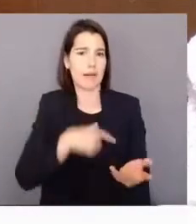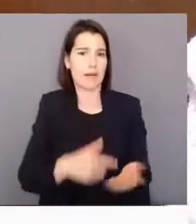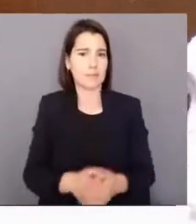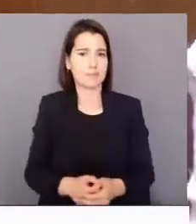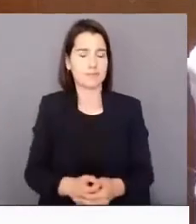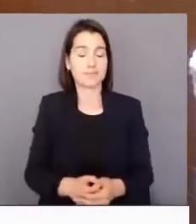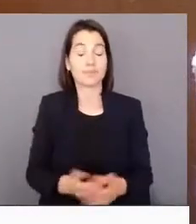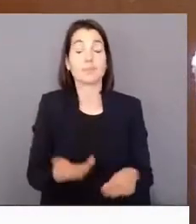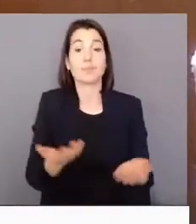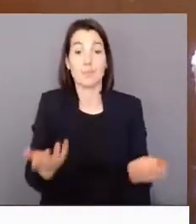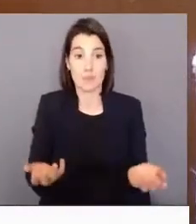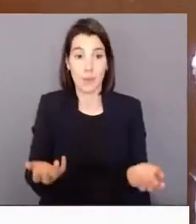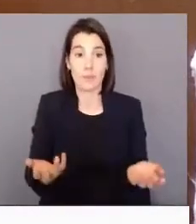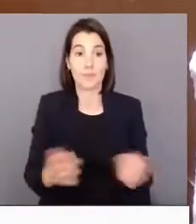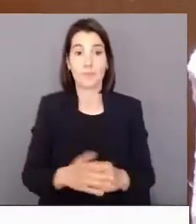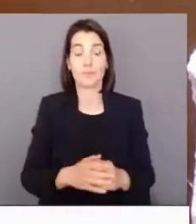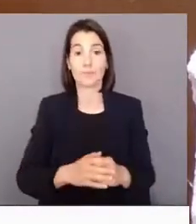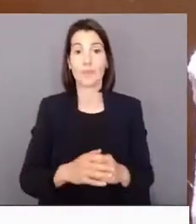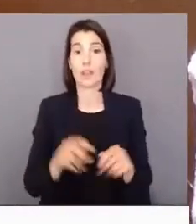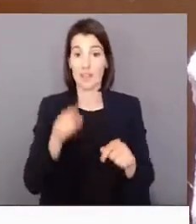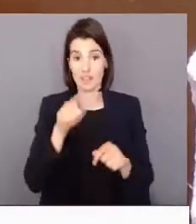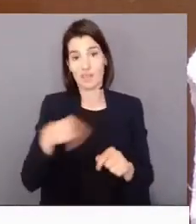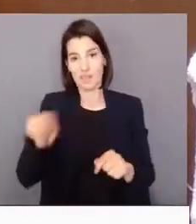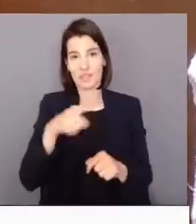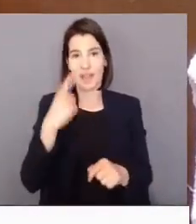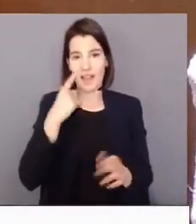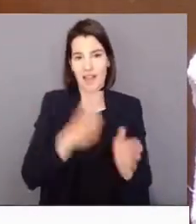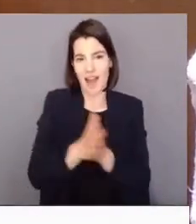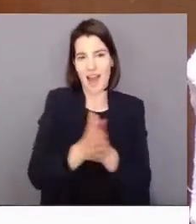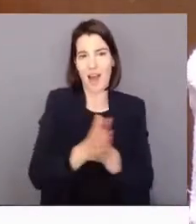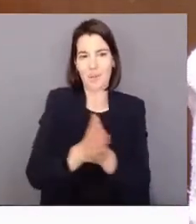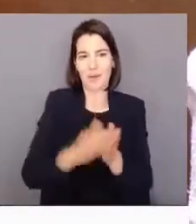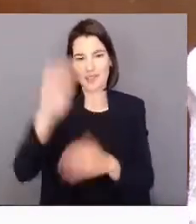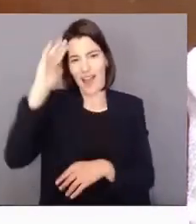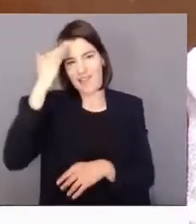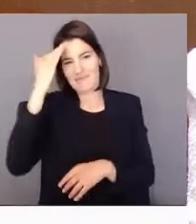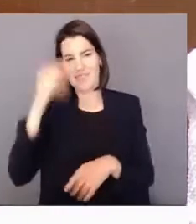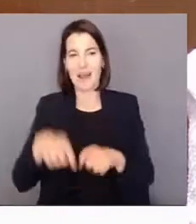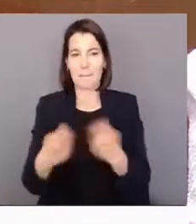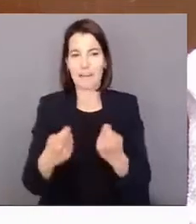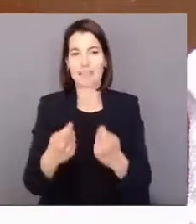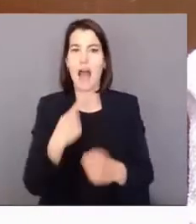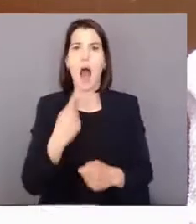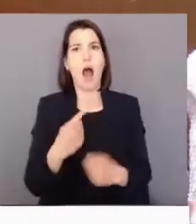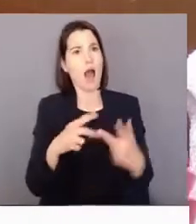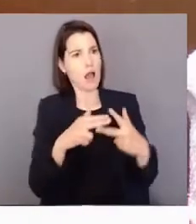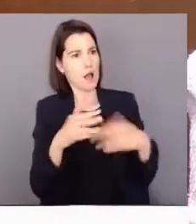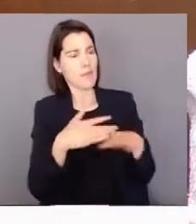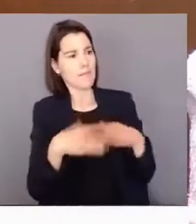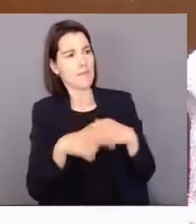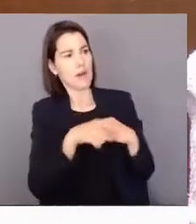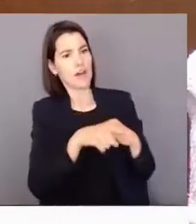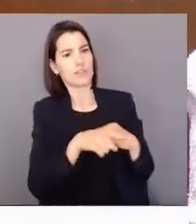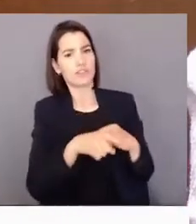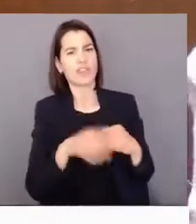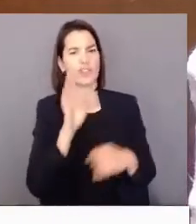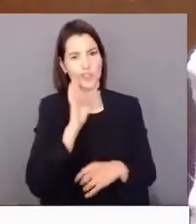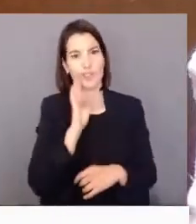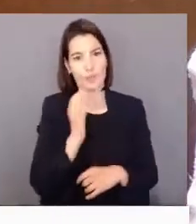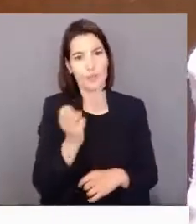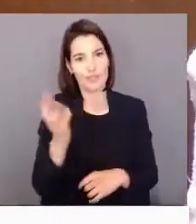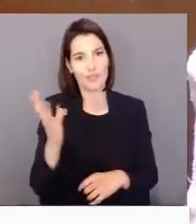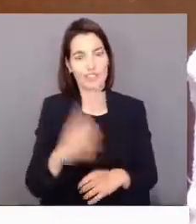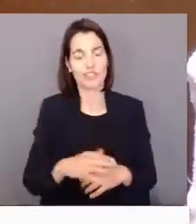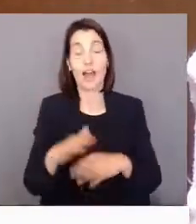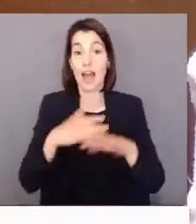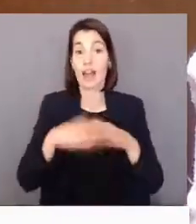estes toques oportunistas de alguns partidos, a dizer, bom, a Câmara está a fazer isto, eu já vi isto muitas vezes, a Câmara inicia